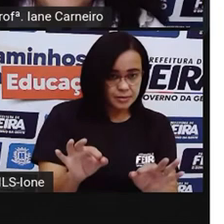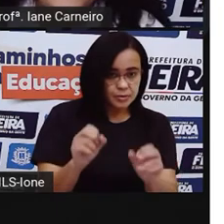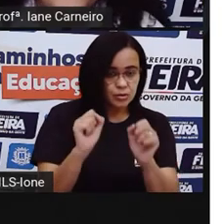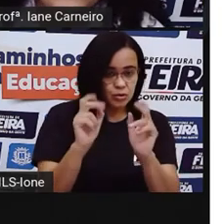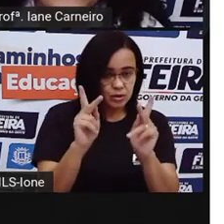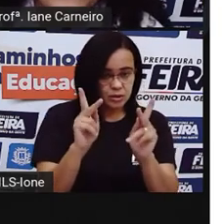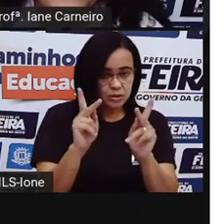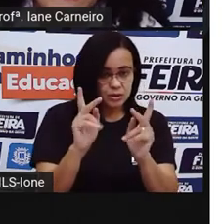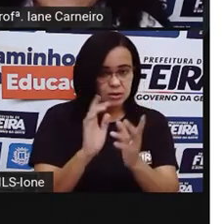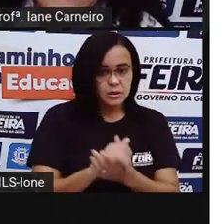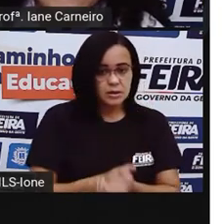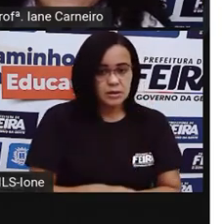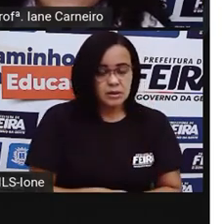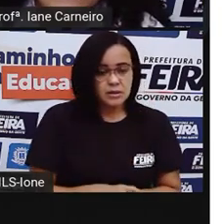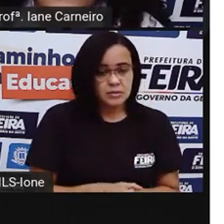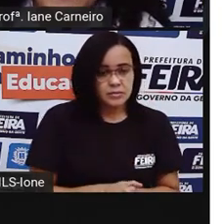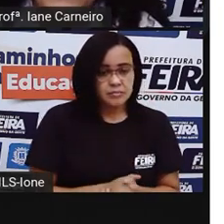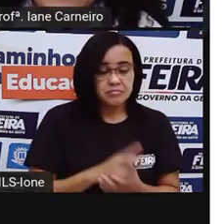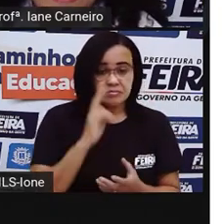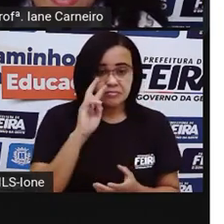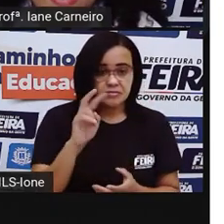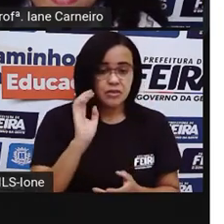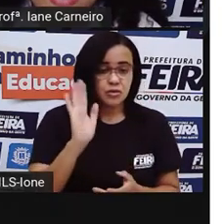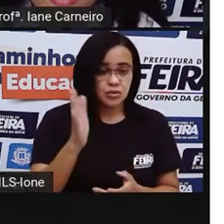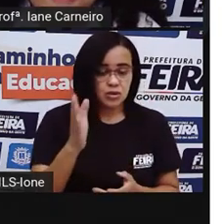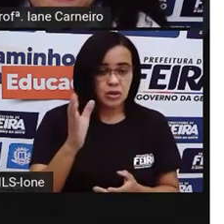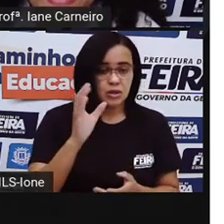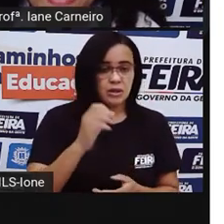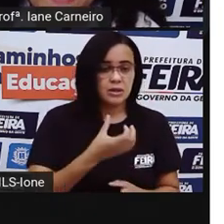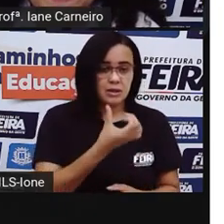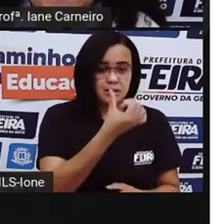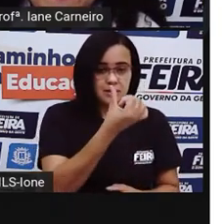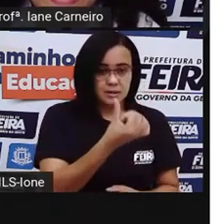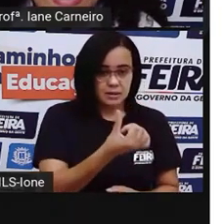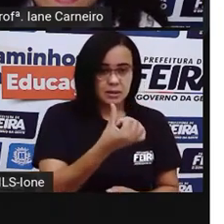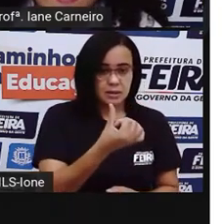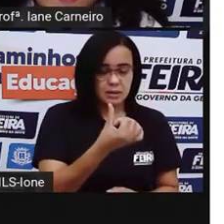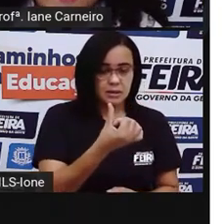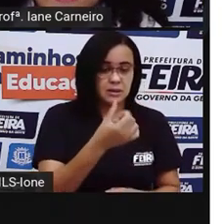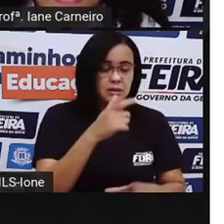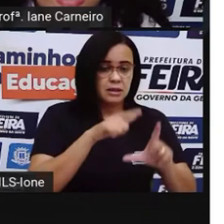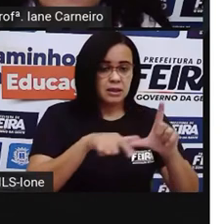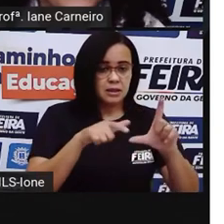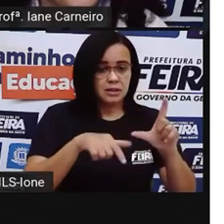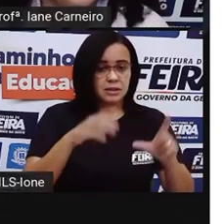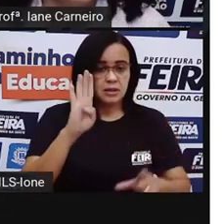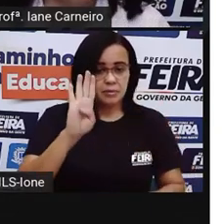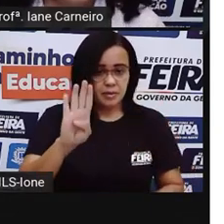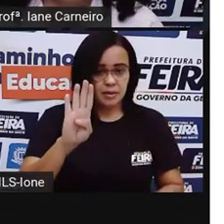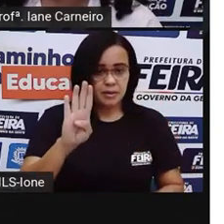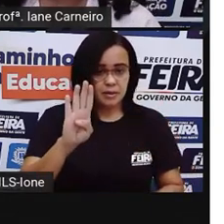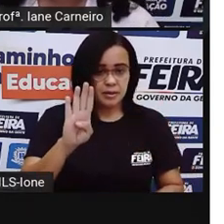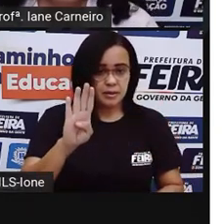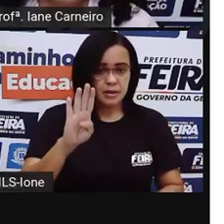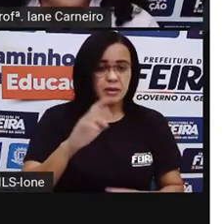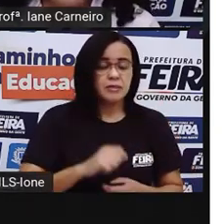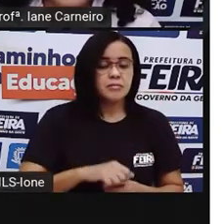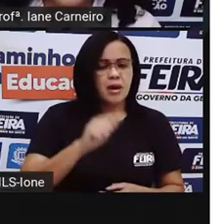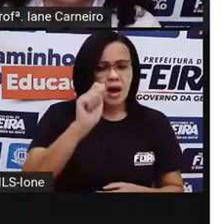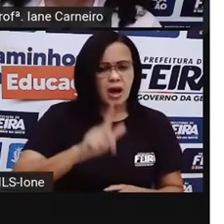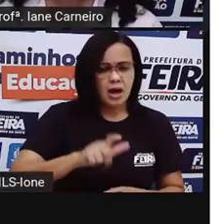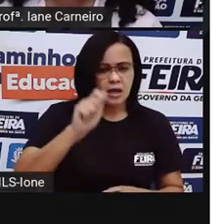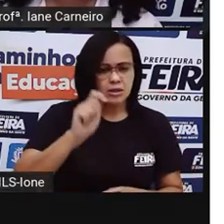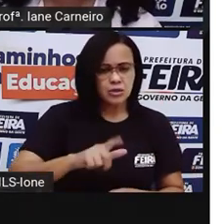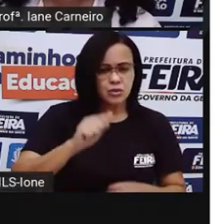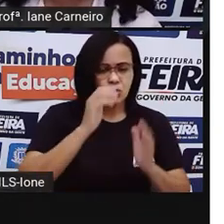Aqui a gente já viu, né, que é número 6, letra B. E essa criança aqui azul, qual